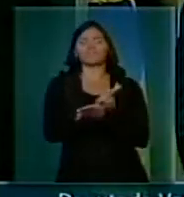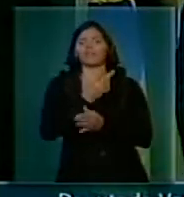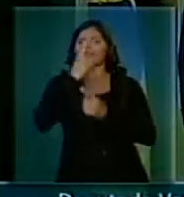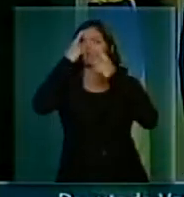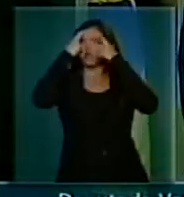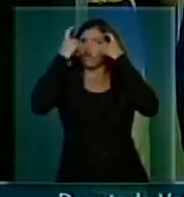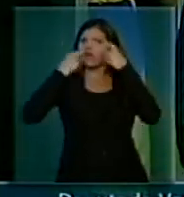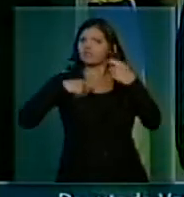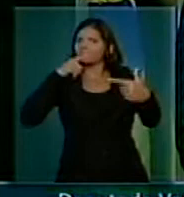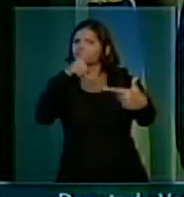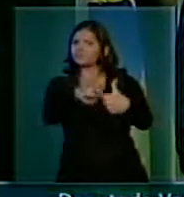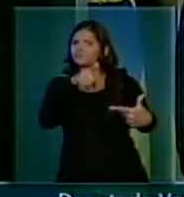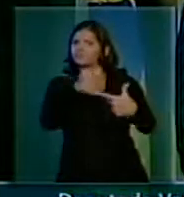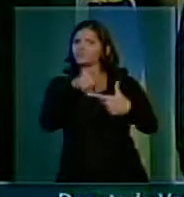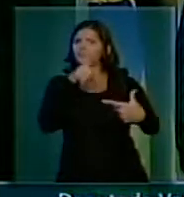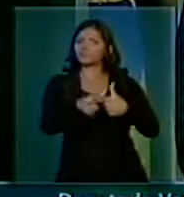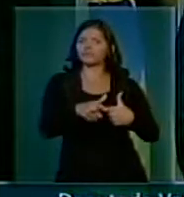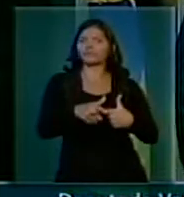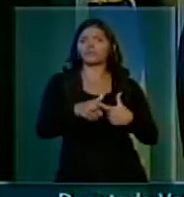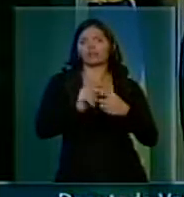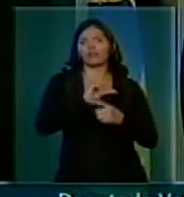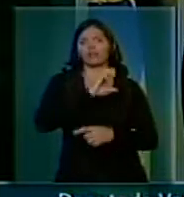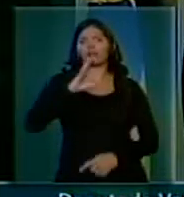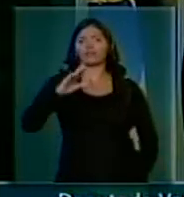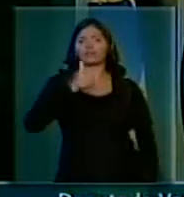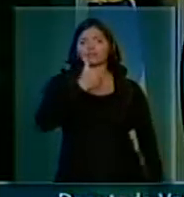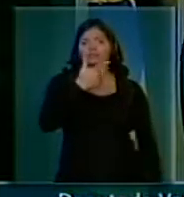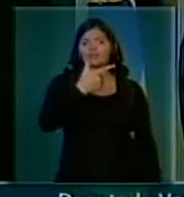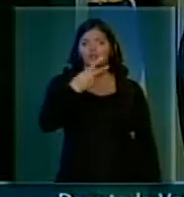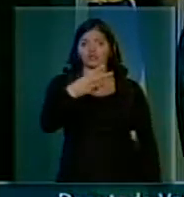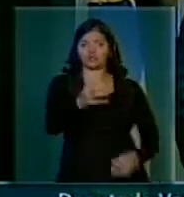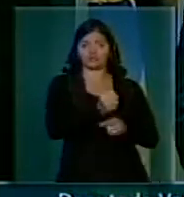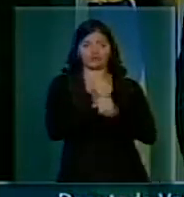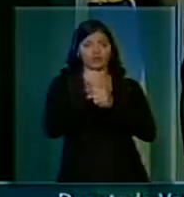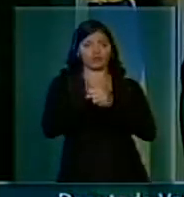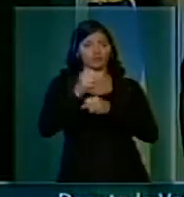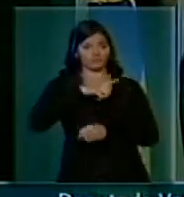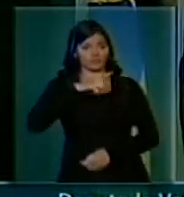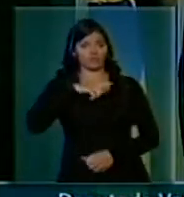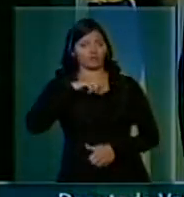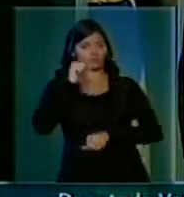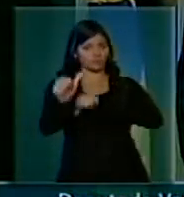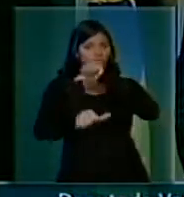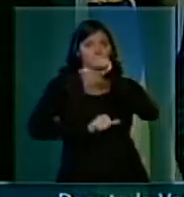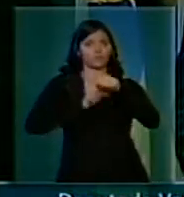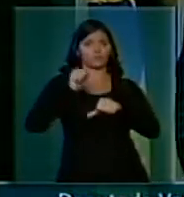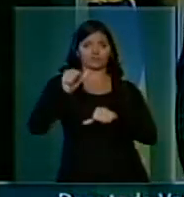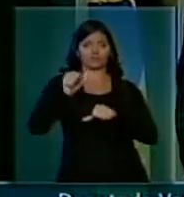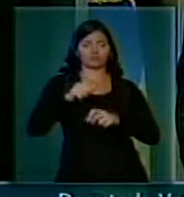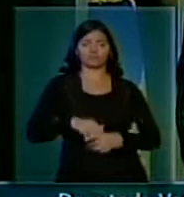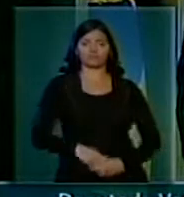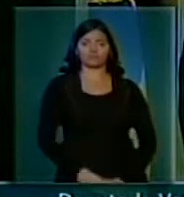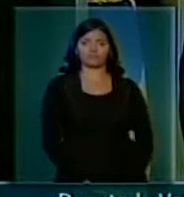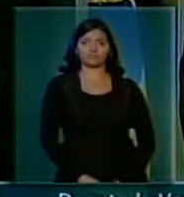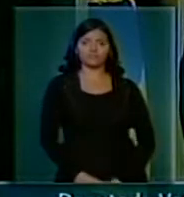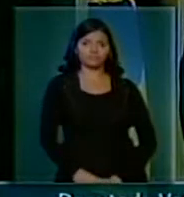violência. Lógico que nesses 123 anos nós tivemos avanços... Para